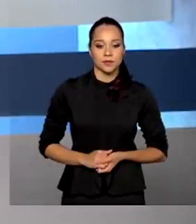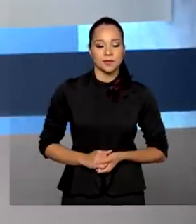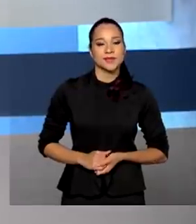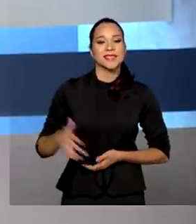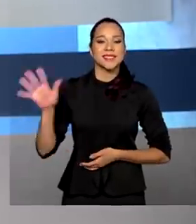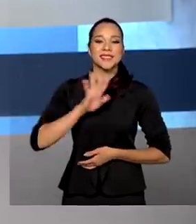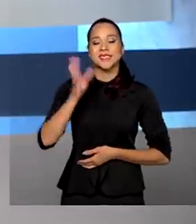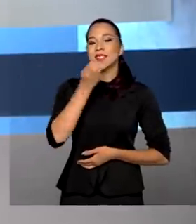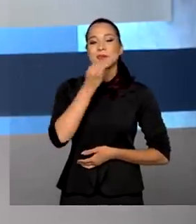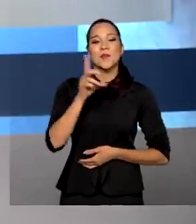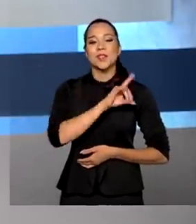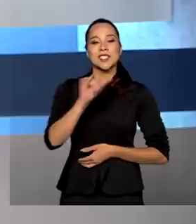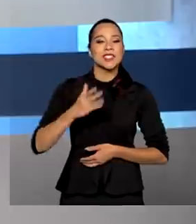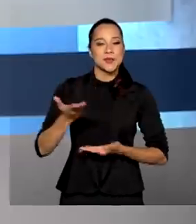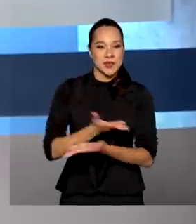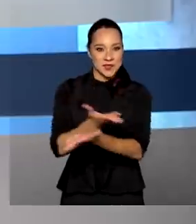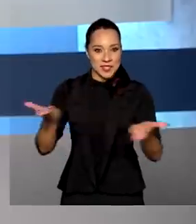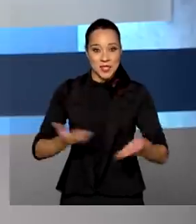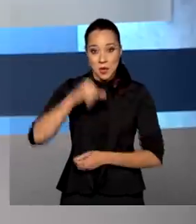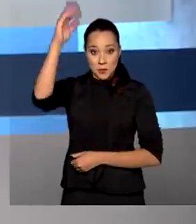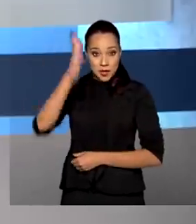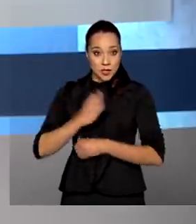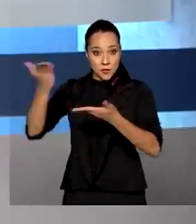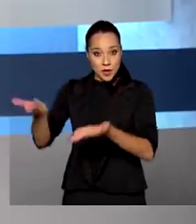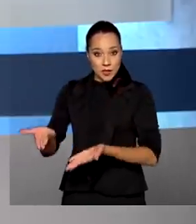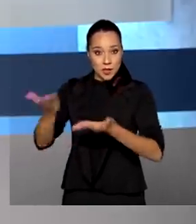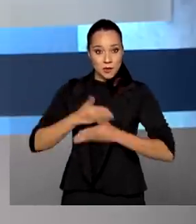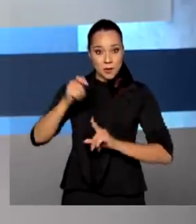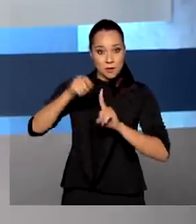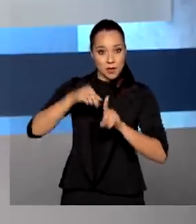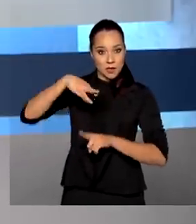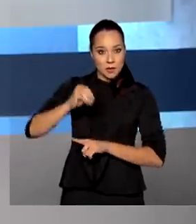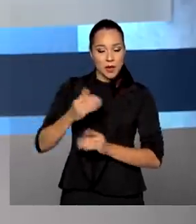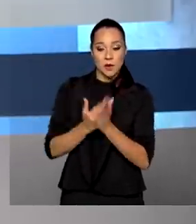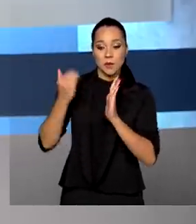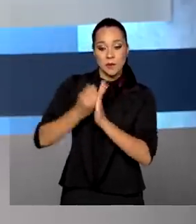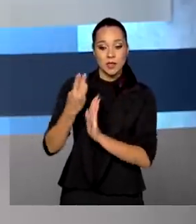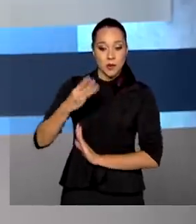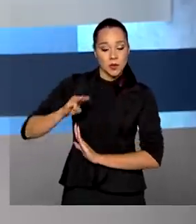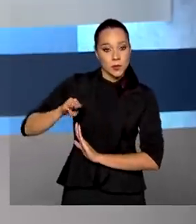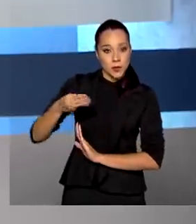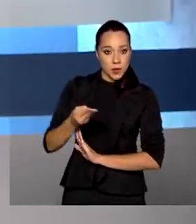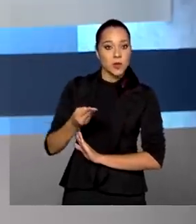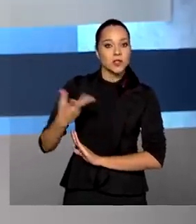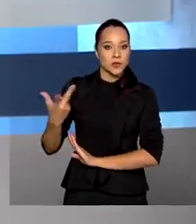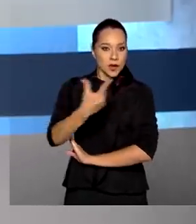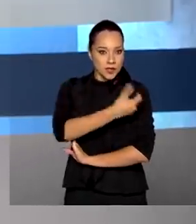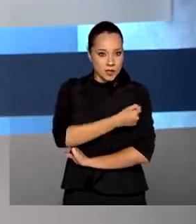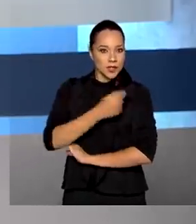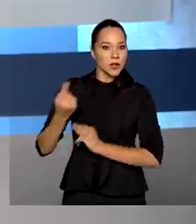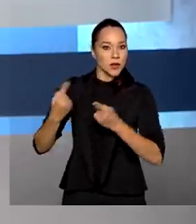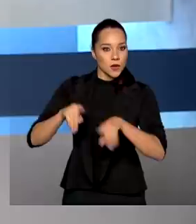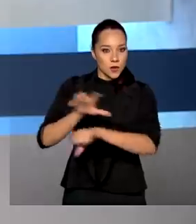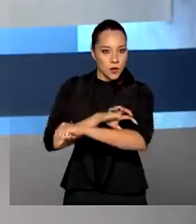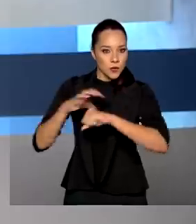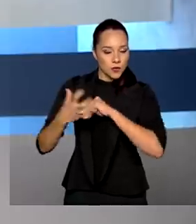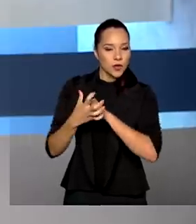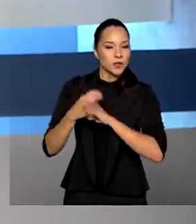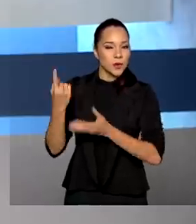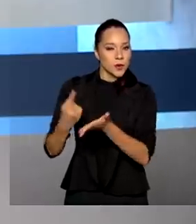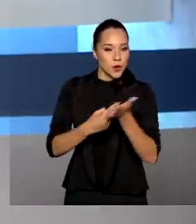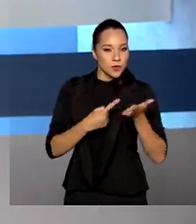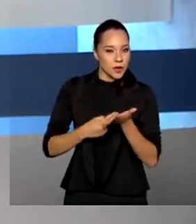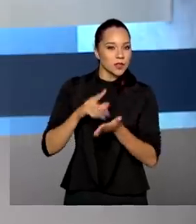Olá, muito bom dia pra você. Brasil vai receber em maio mais 4 milhões de doses de vacinas contra a covid-19 por meio do